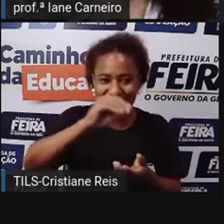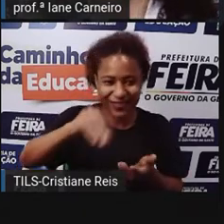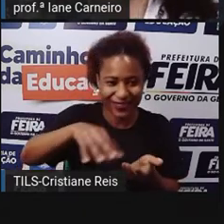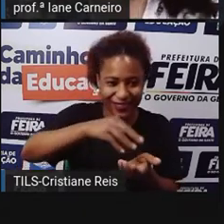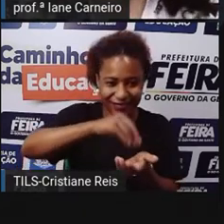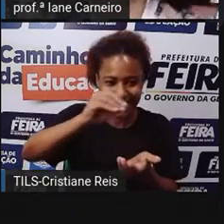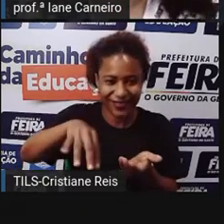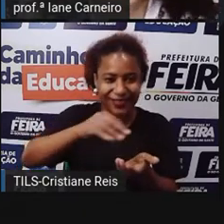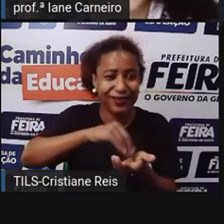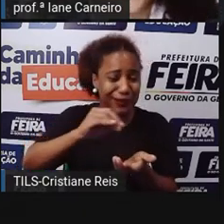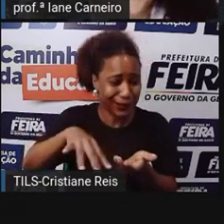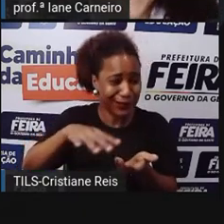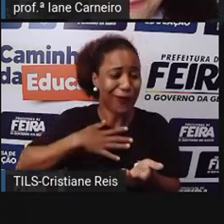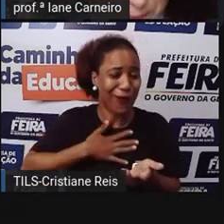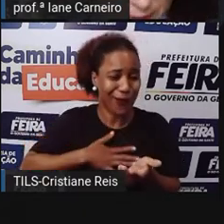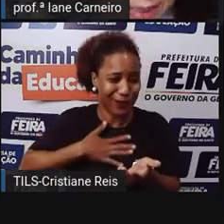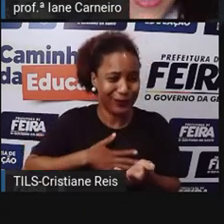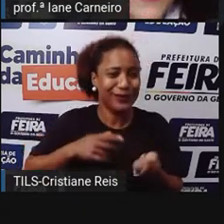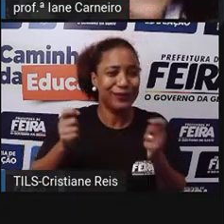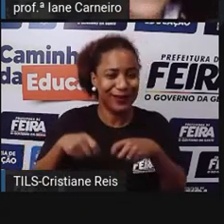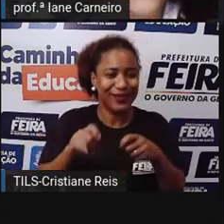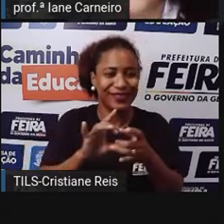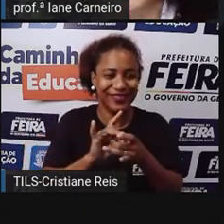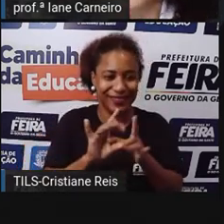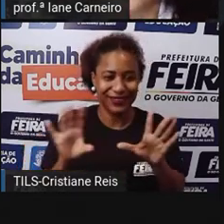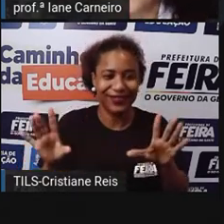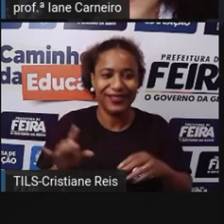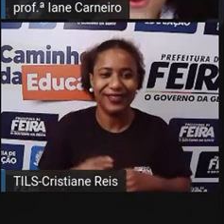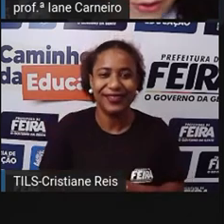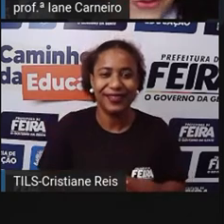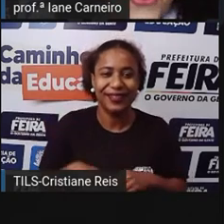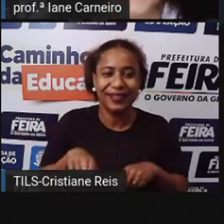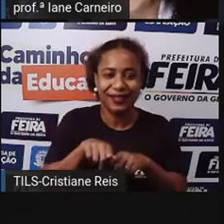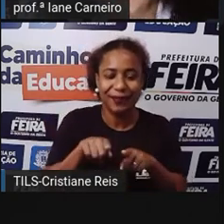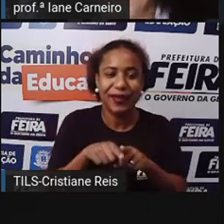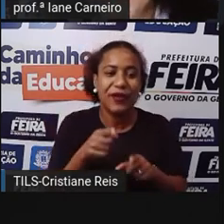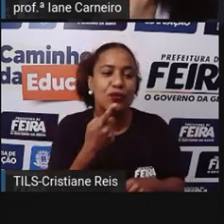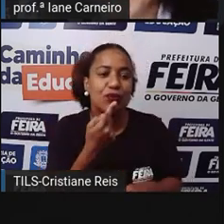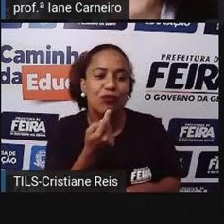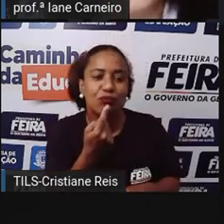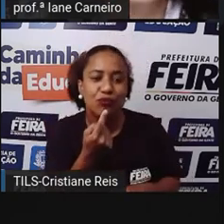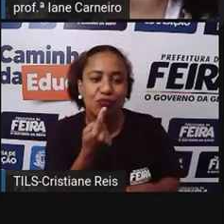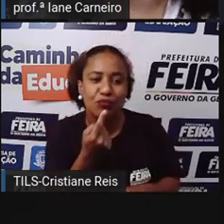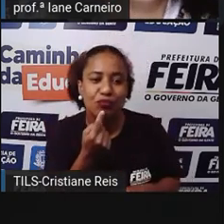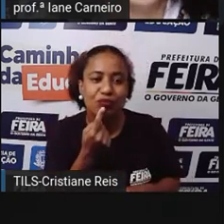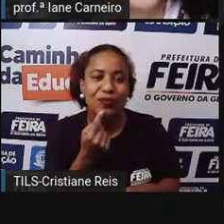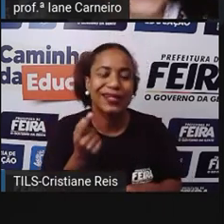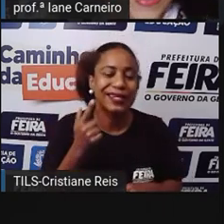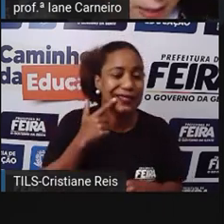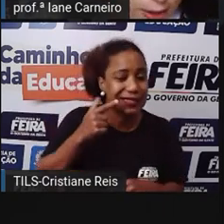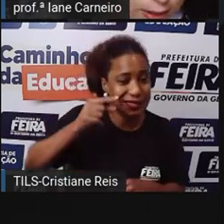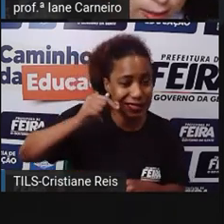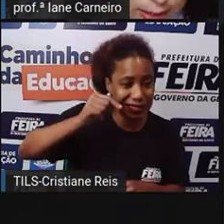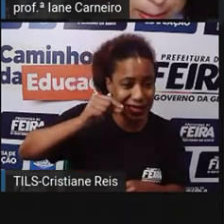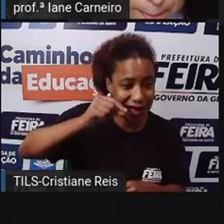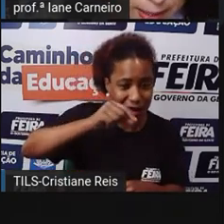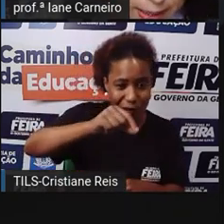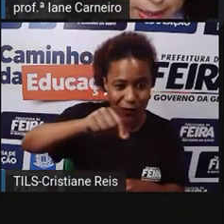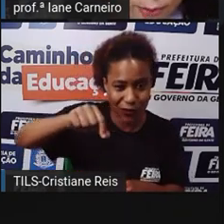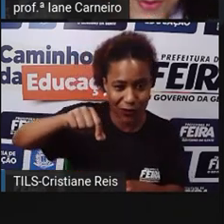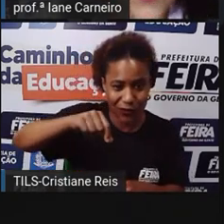cozinheiro gosta Ele pode colocar aí Corante O que sal também Vou colocar aqui ó